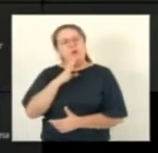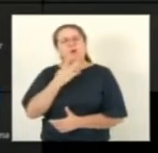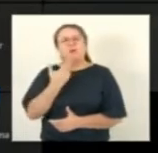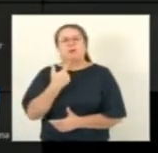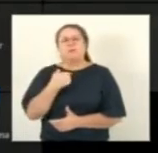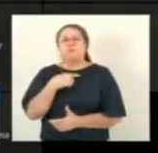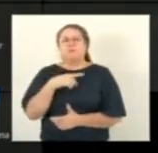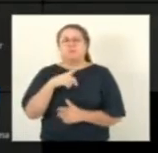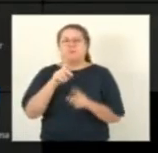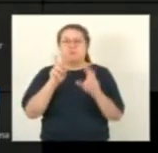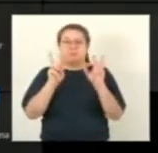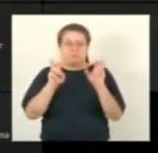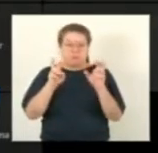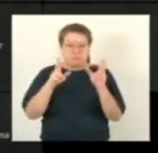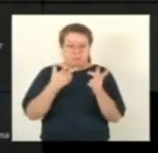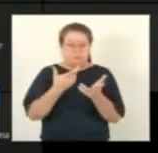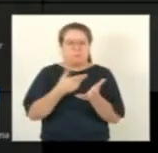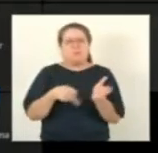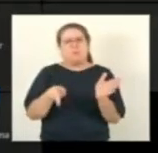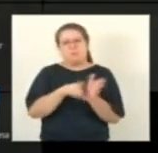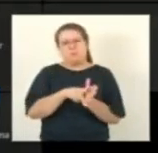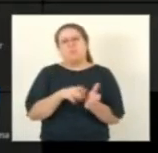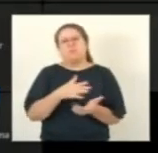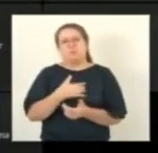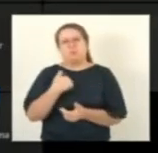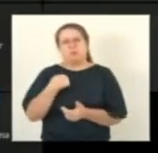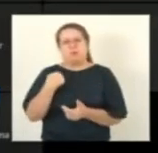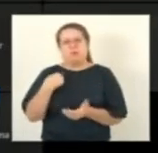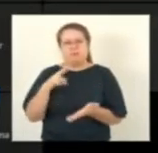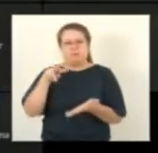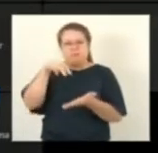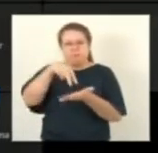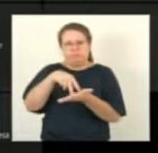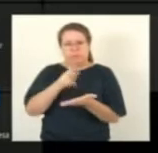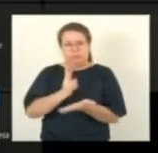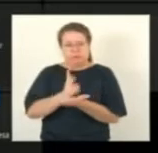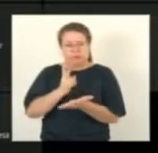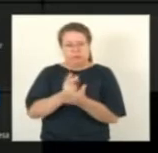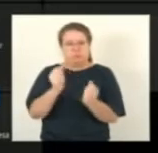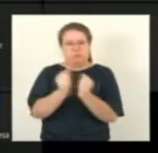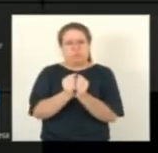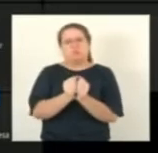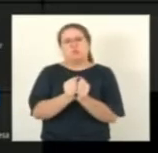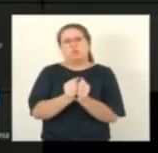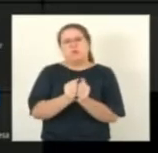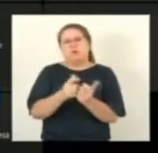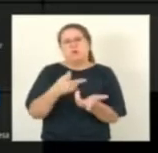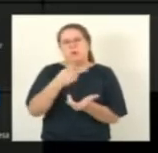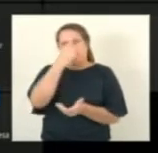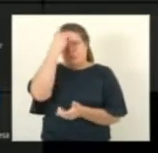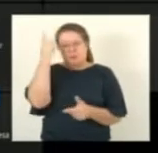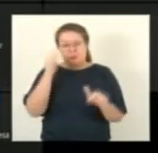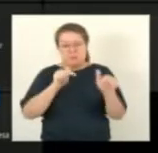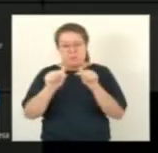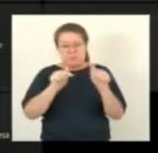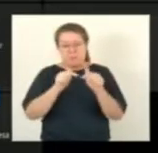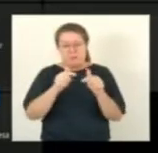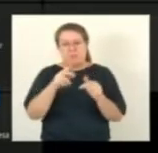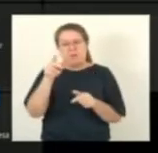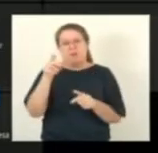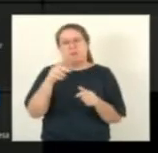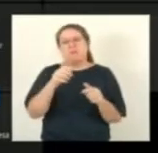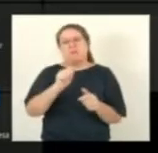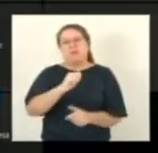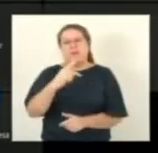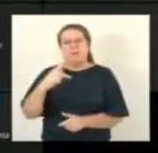matéria por presa de a frente parlamentar dos motoristas de aplicativo mas antes de entrar nela um outro